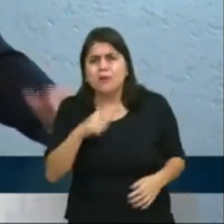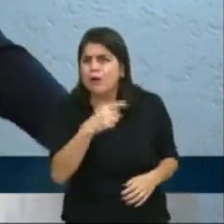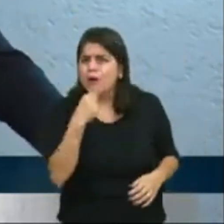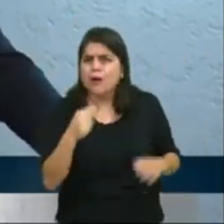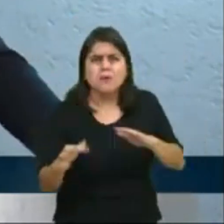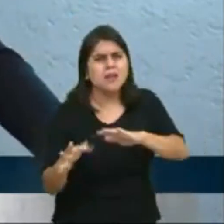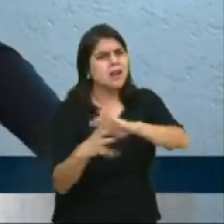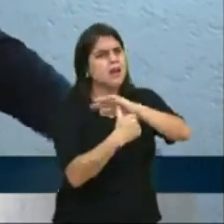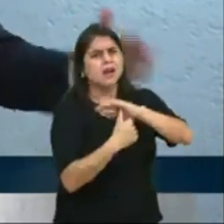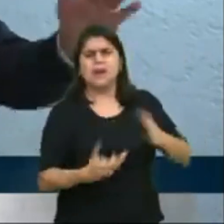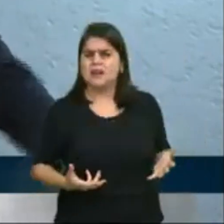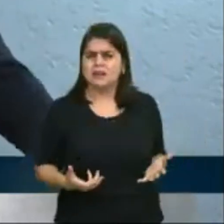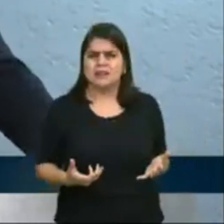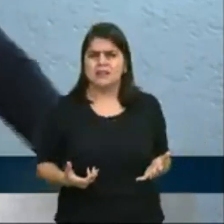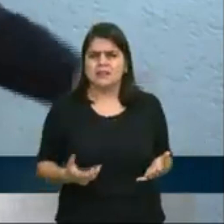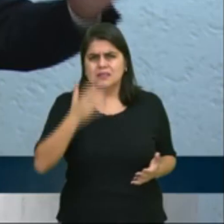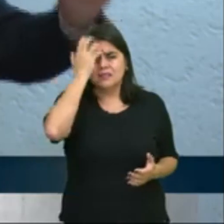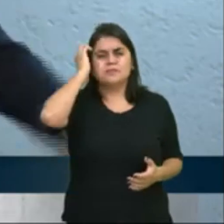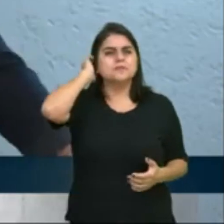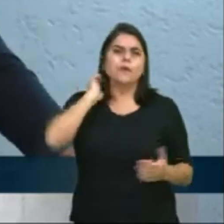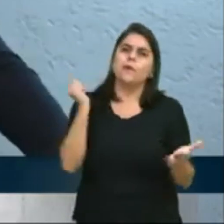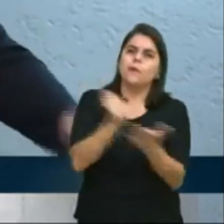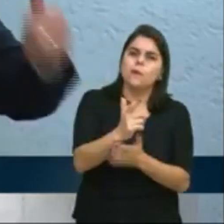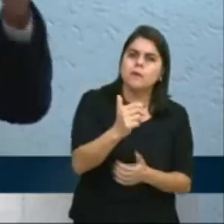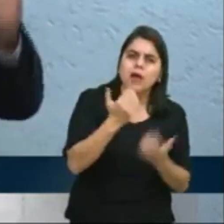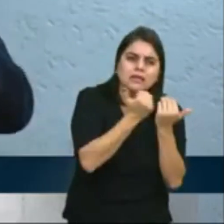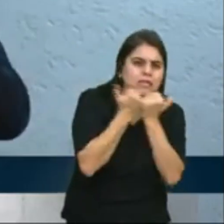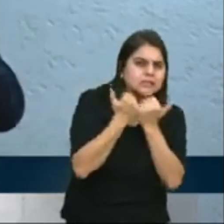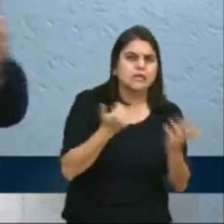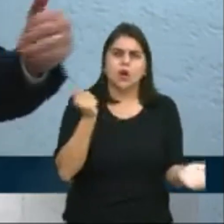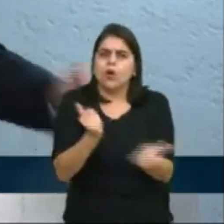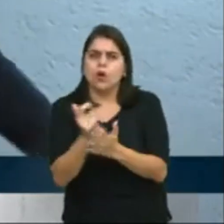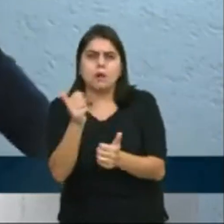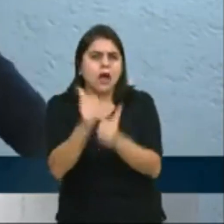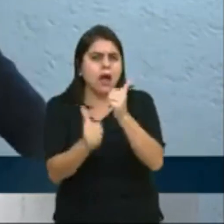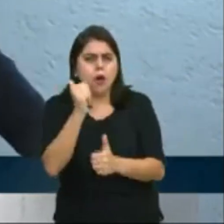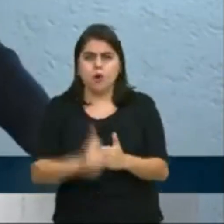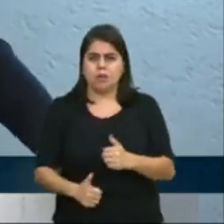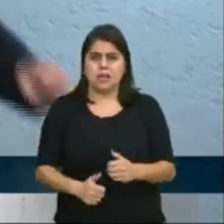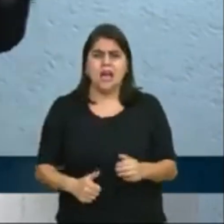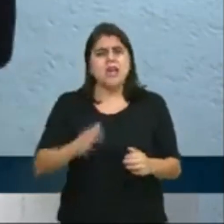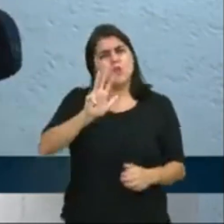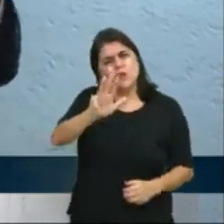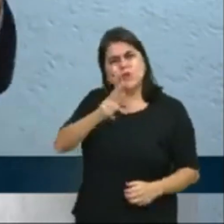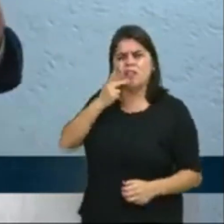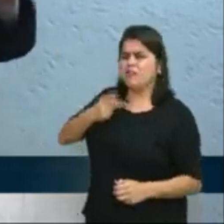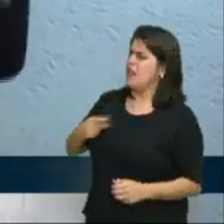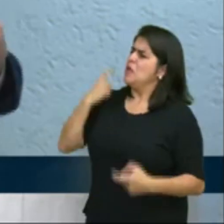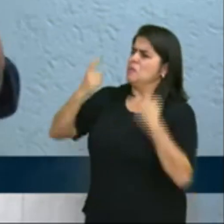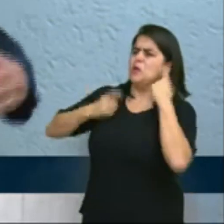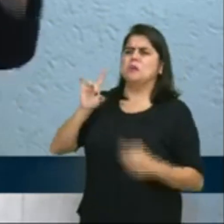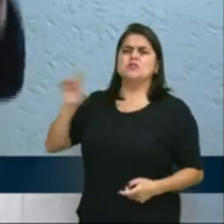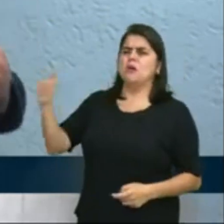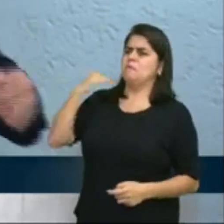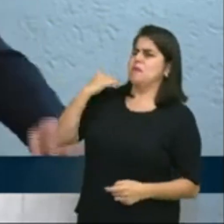rolo na compra, falcatrua na compra do milho, na compra do arroz, e o Lula está preocupado com o Banco Central, é um cara de pau,